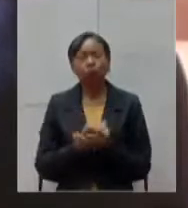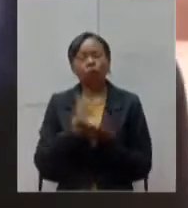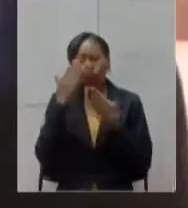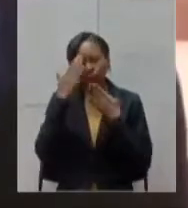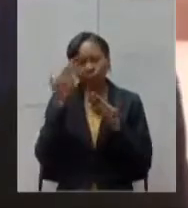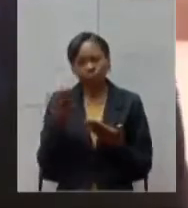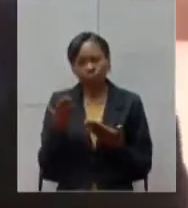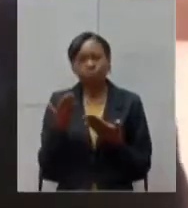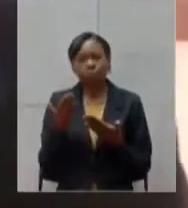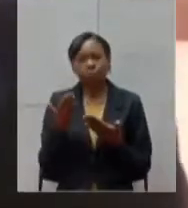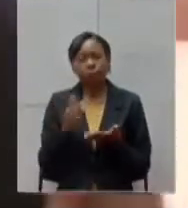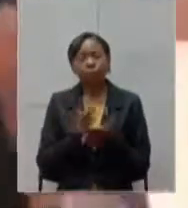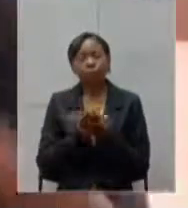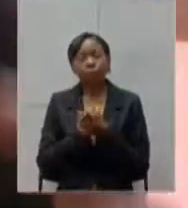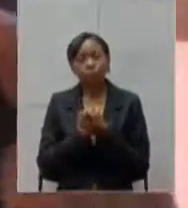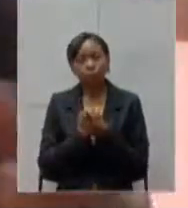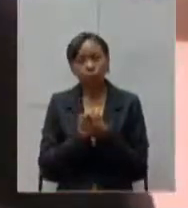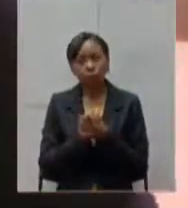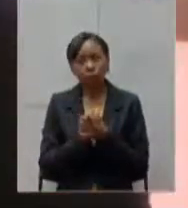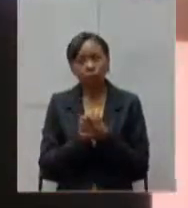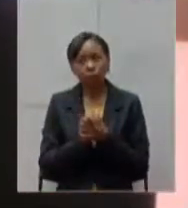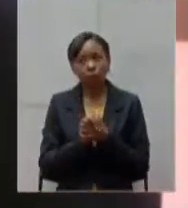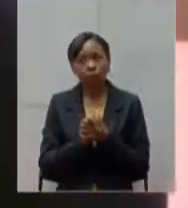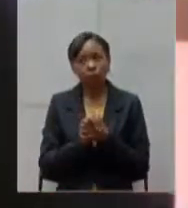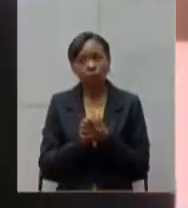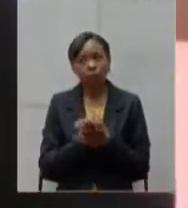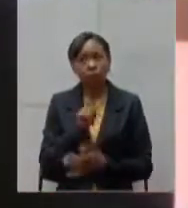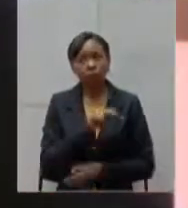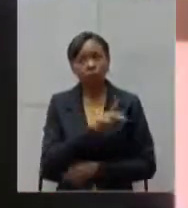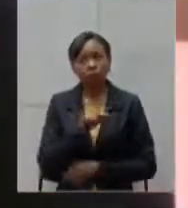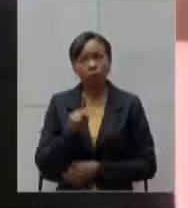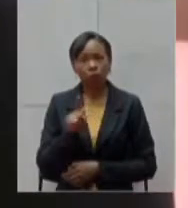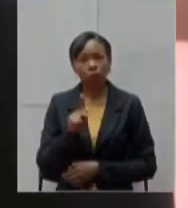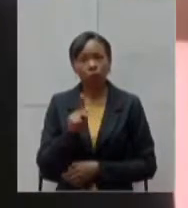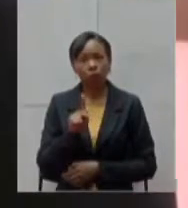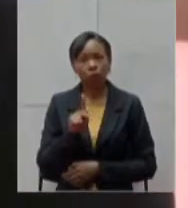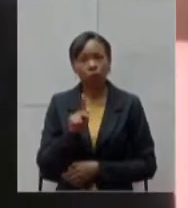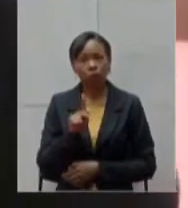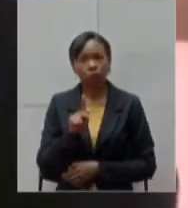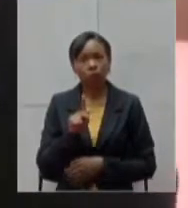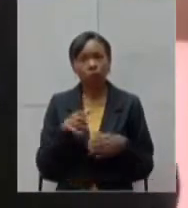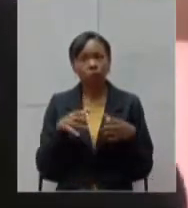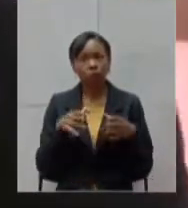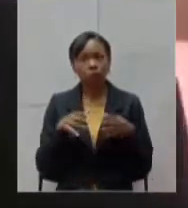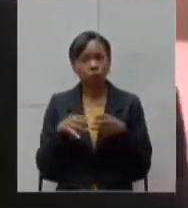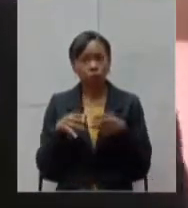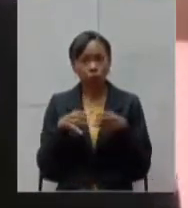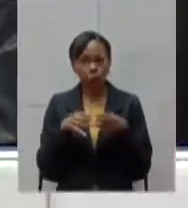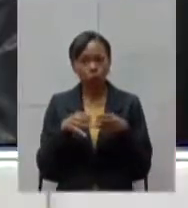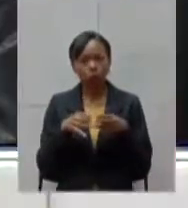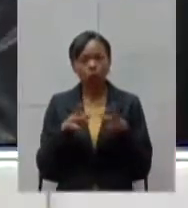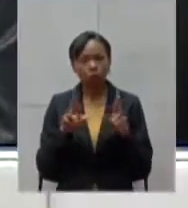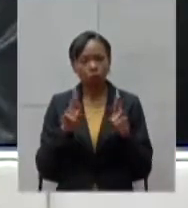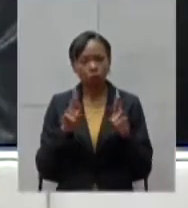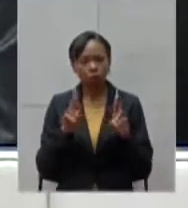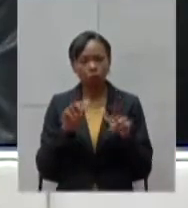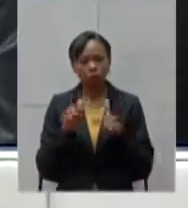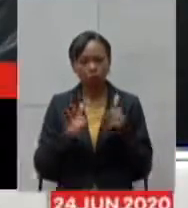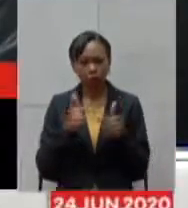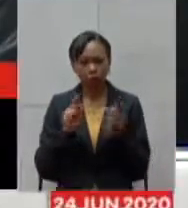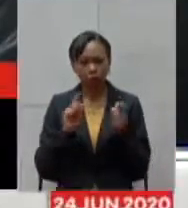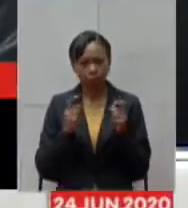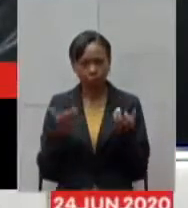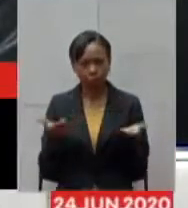obrigado e parabenizar o nosso presidente Antônio Carlos Arantes da comissão dos trabalhos obrigado obrigado deputado Inácio